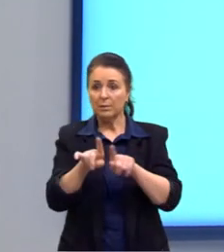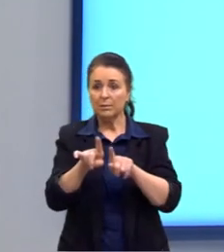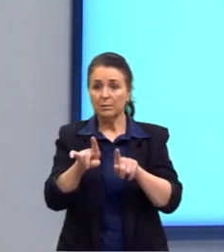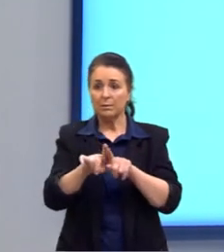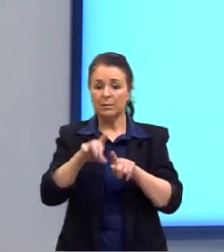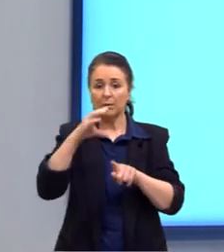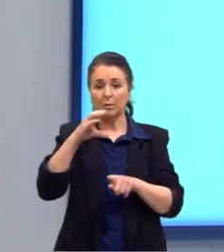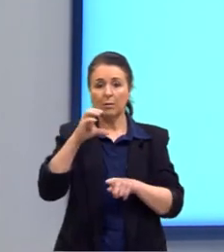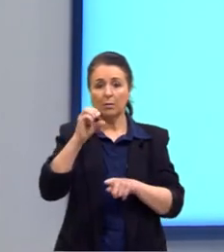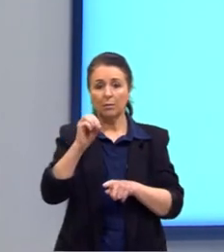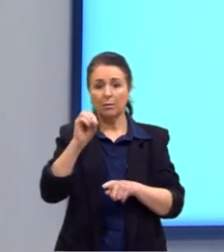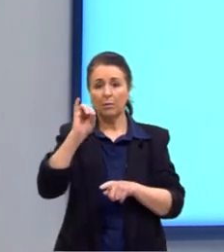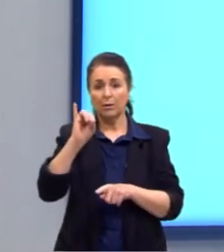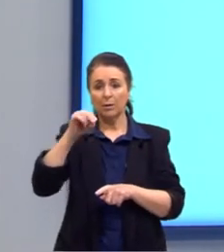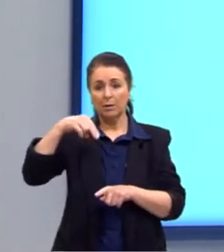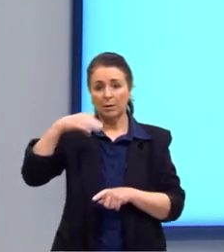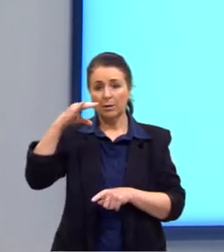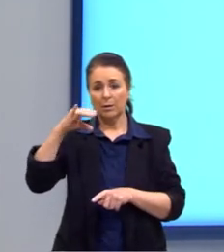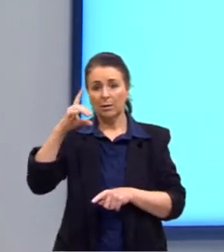coincidentes.